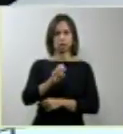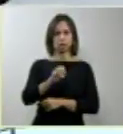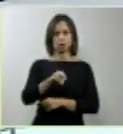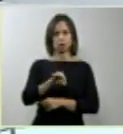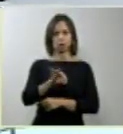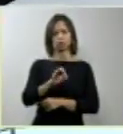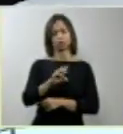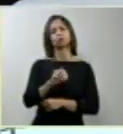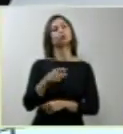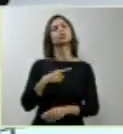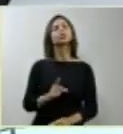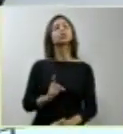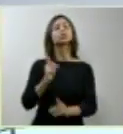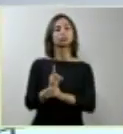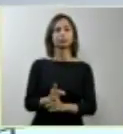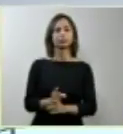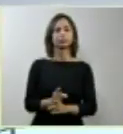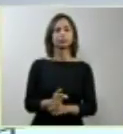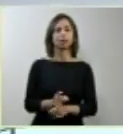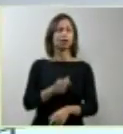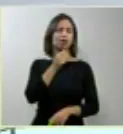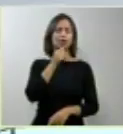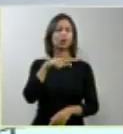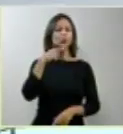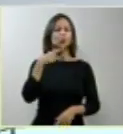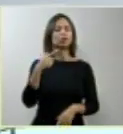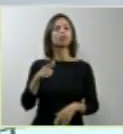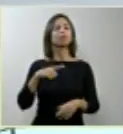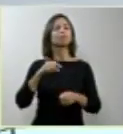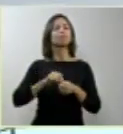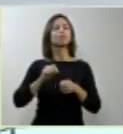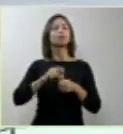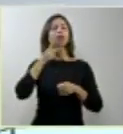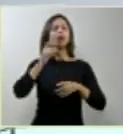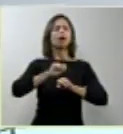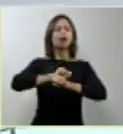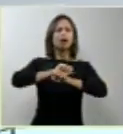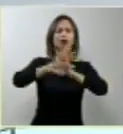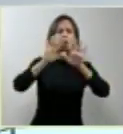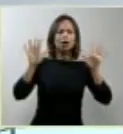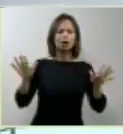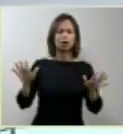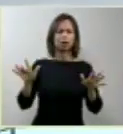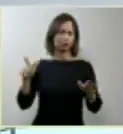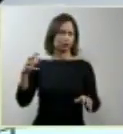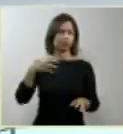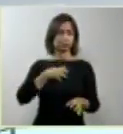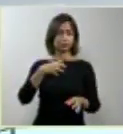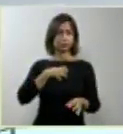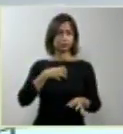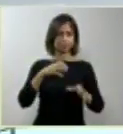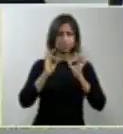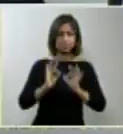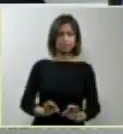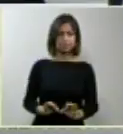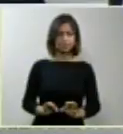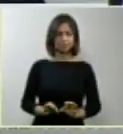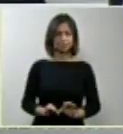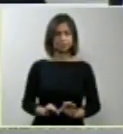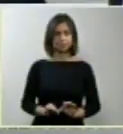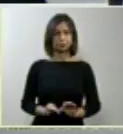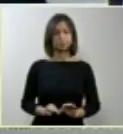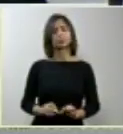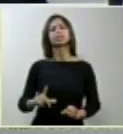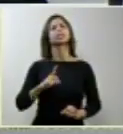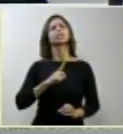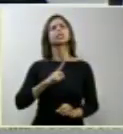nenhuma que aqui foi dito com clareza que o diagnóstico é de certeza. E é de certeza. Existem